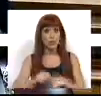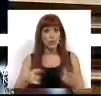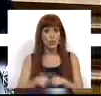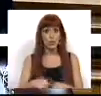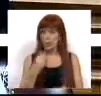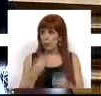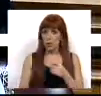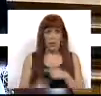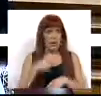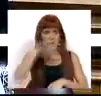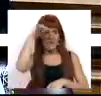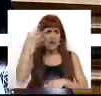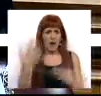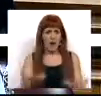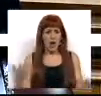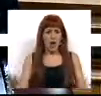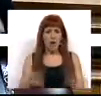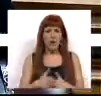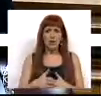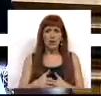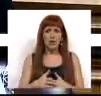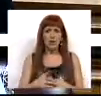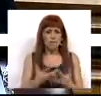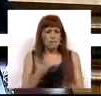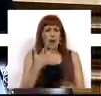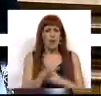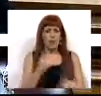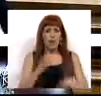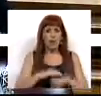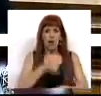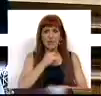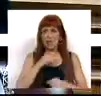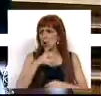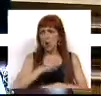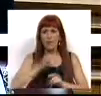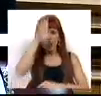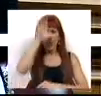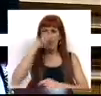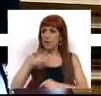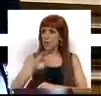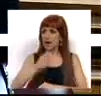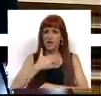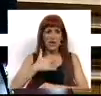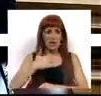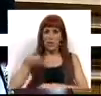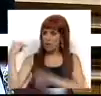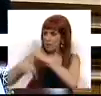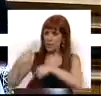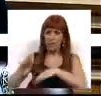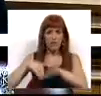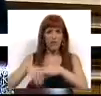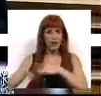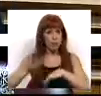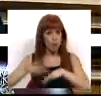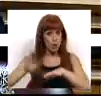extraordinariamente difícil, acentuada pelas medidas trágicas que o Governo, PSD e CDS, tem tomado